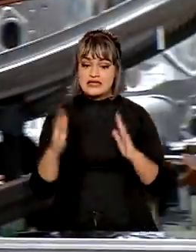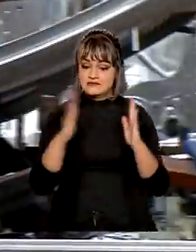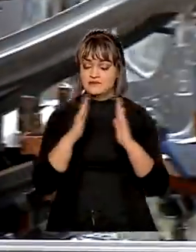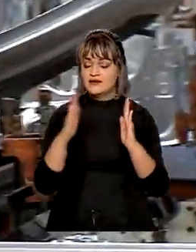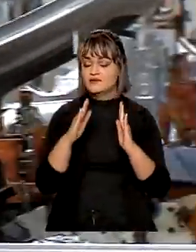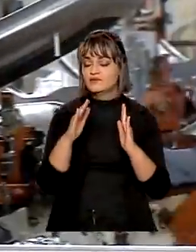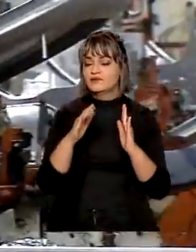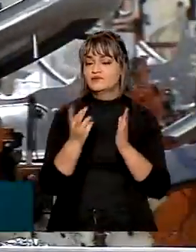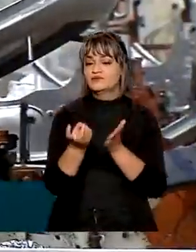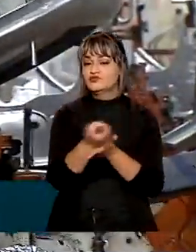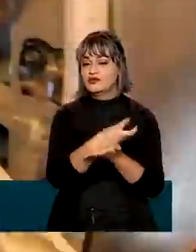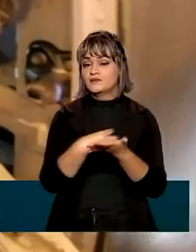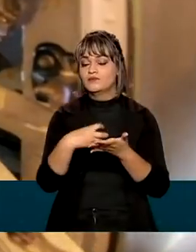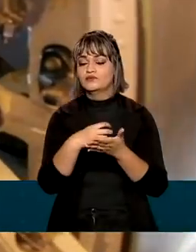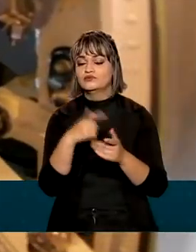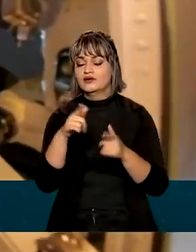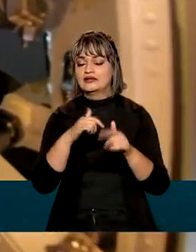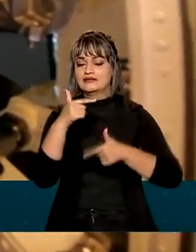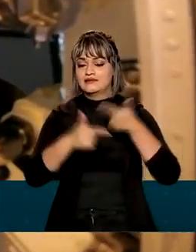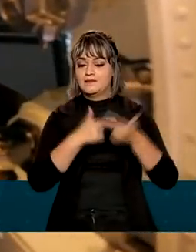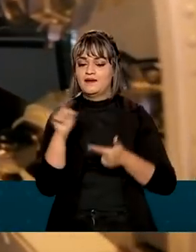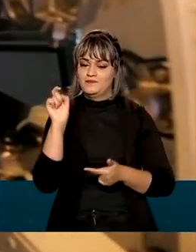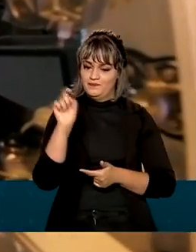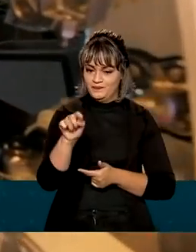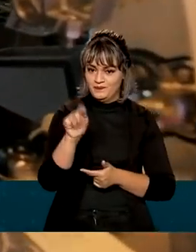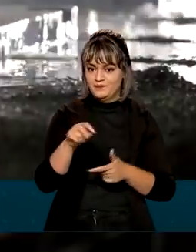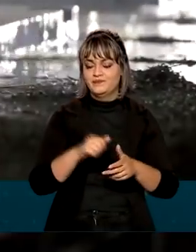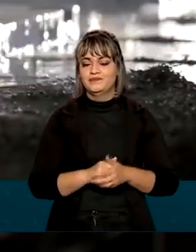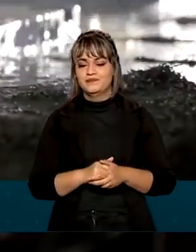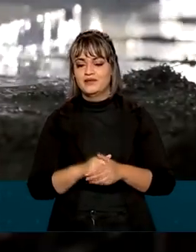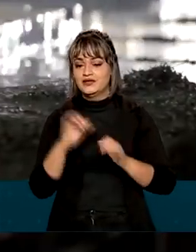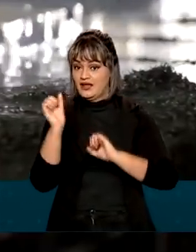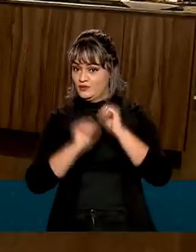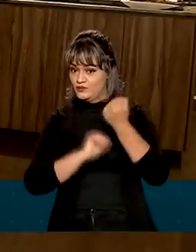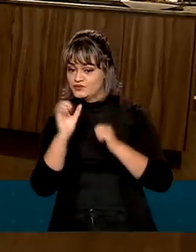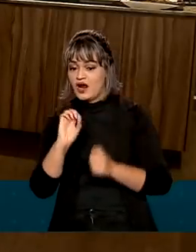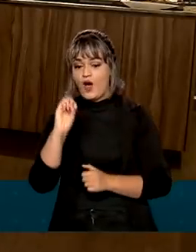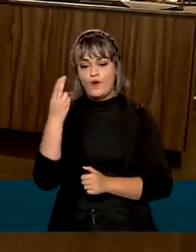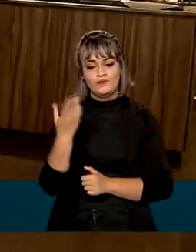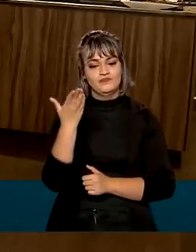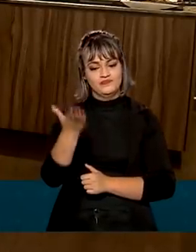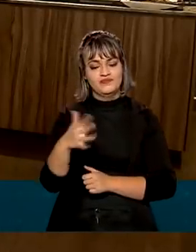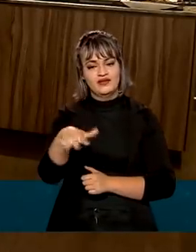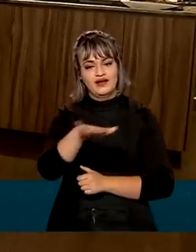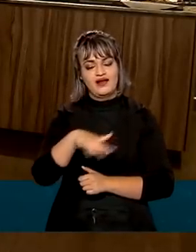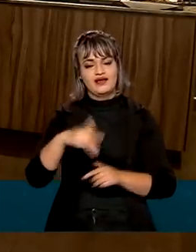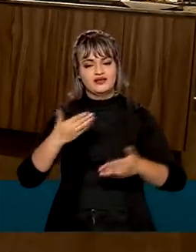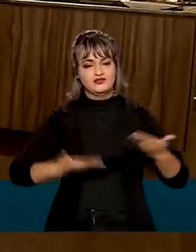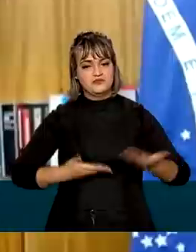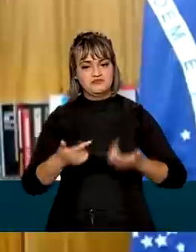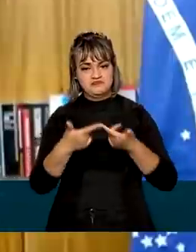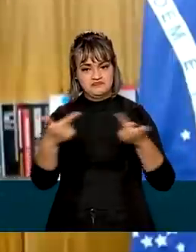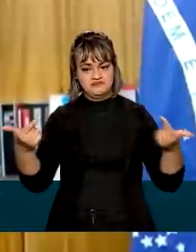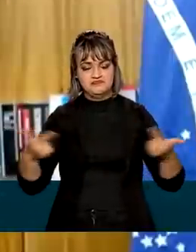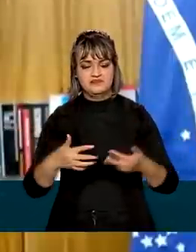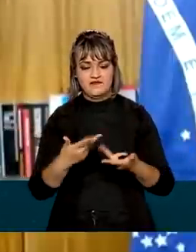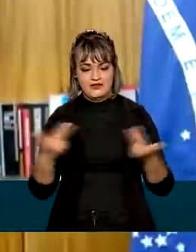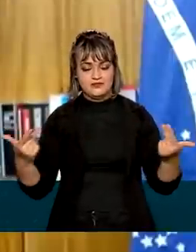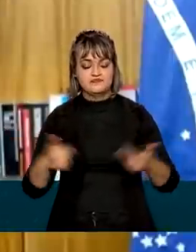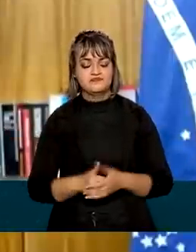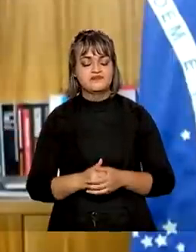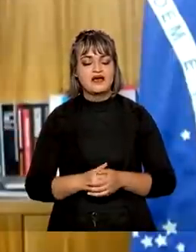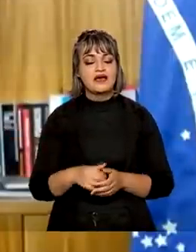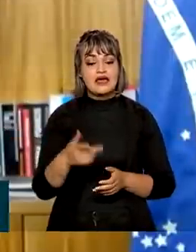destacaram os tributos sobre atividade produtiva, tanto para a indústria, como para o setor de serviços. Usando uma